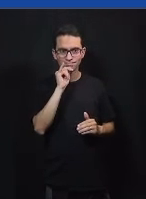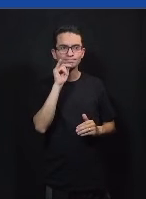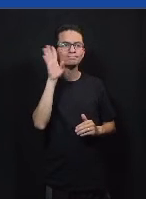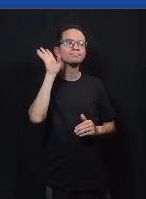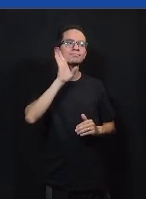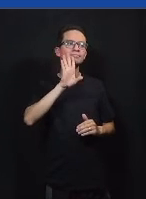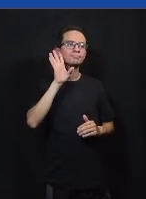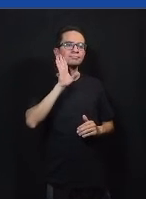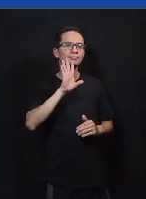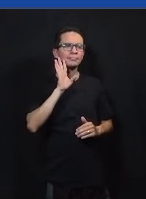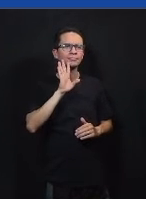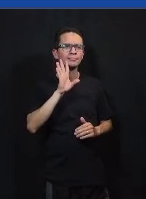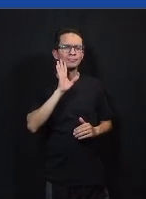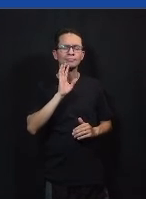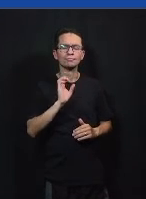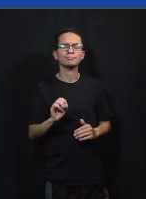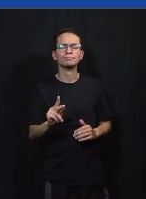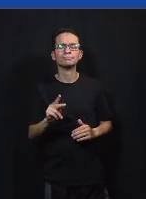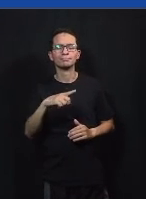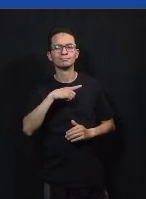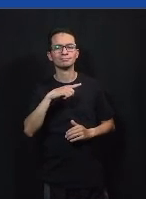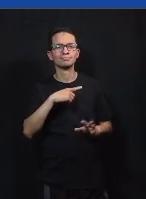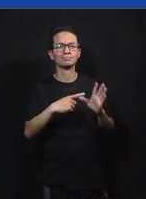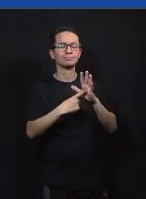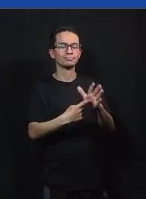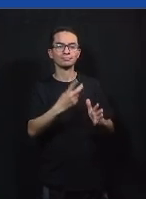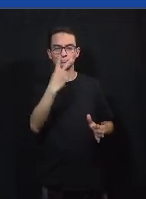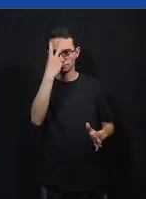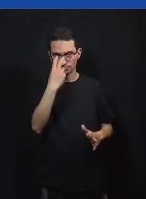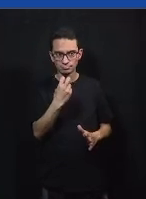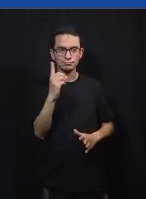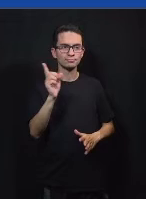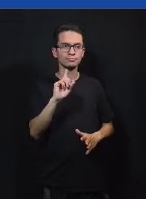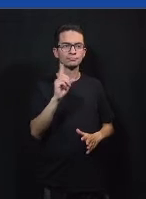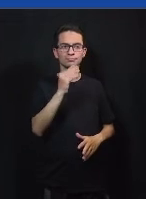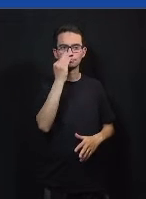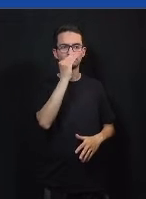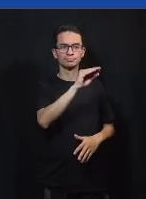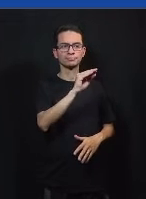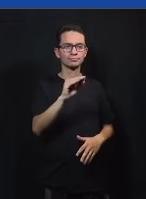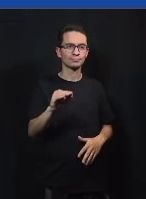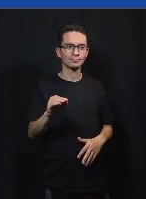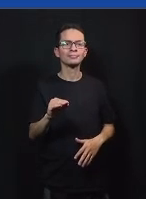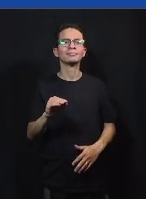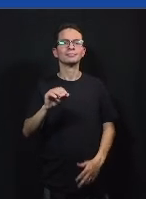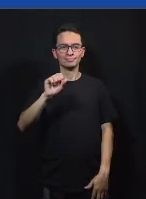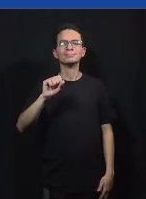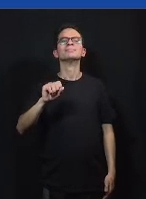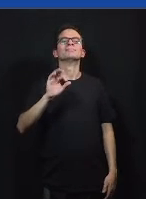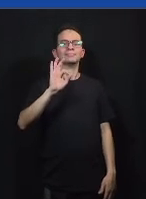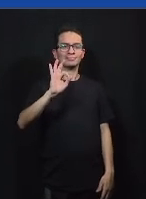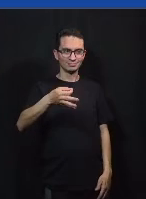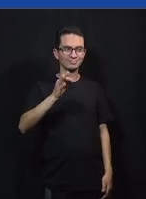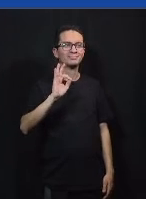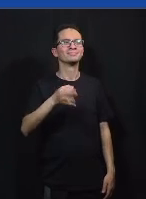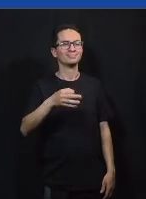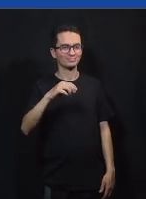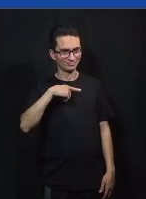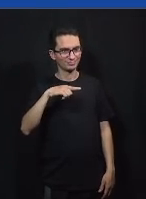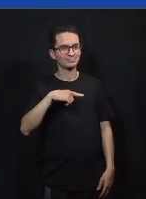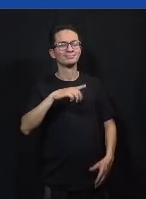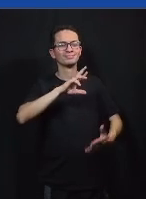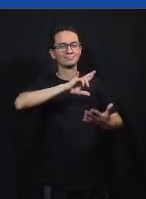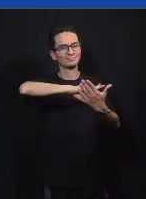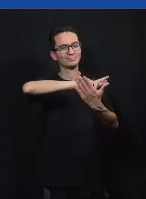ponto de vista você não pode ser cego ou ignorar deliberadamente os limites ou as problemáticas que estão inclusas